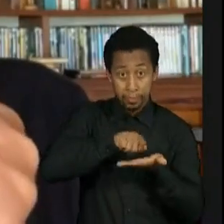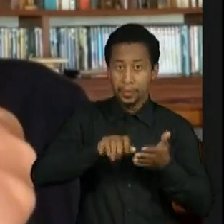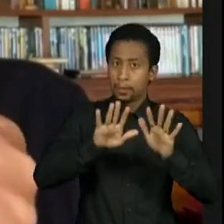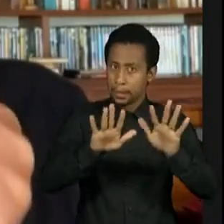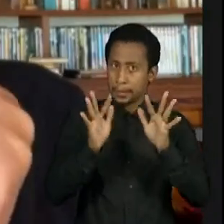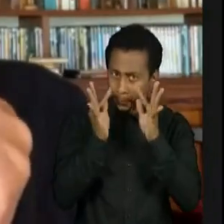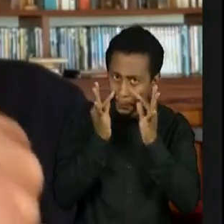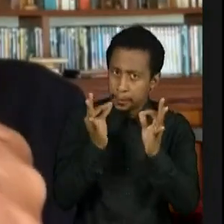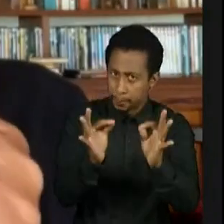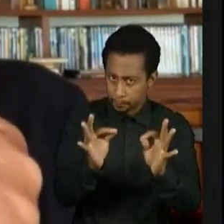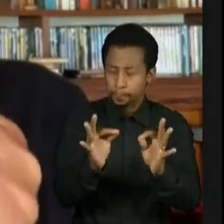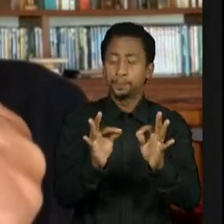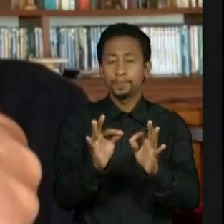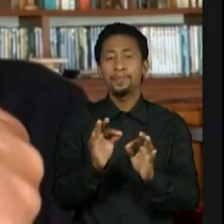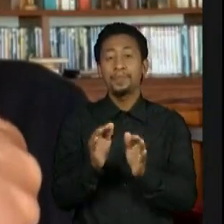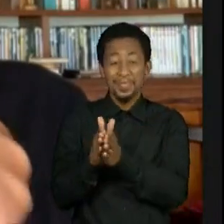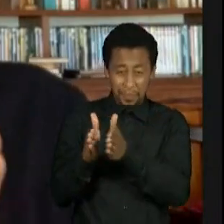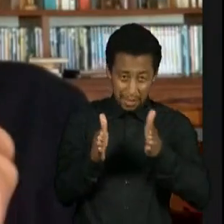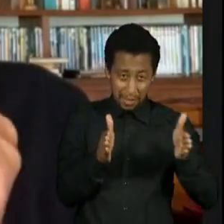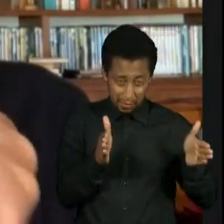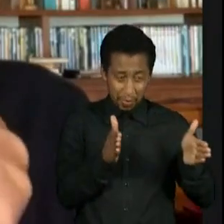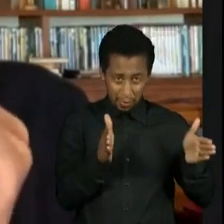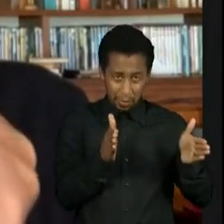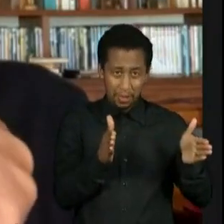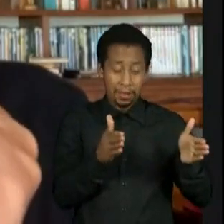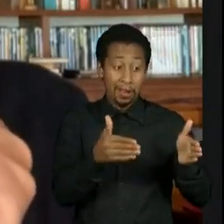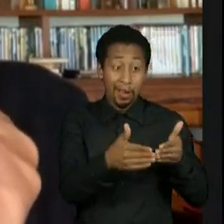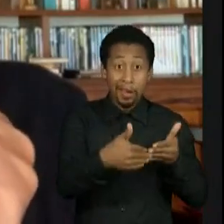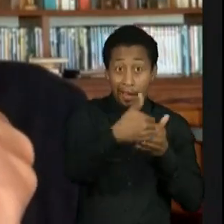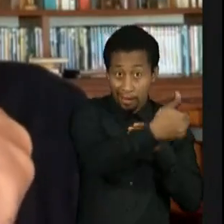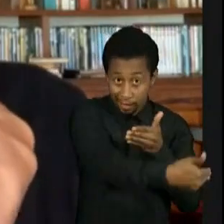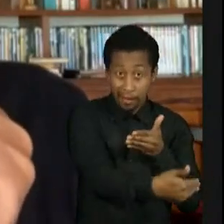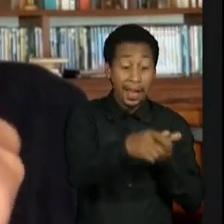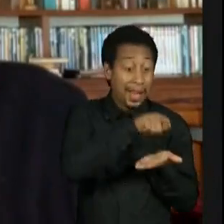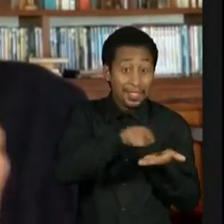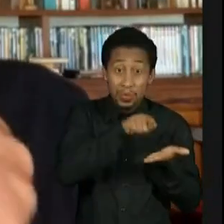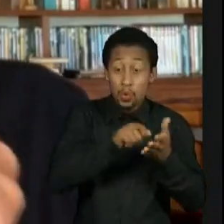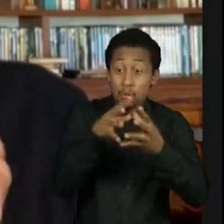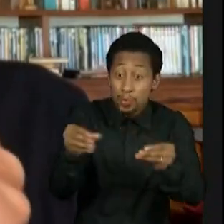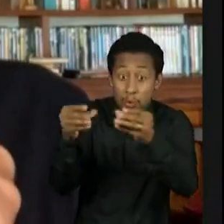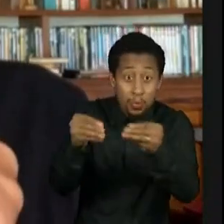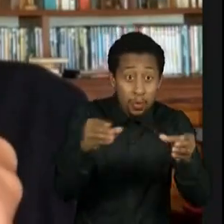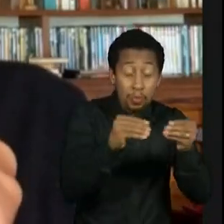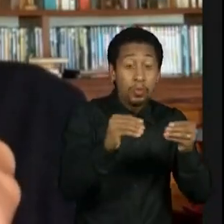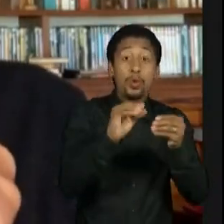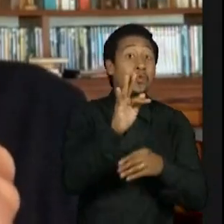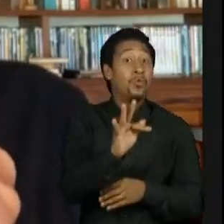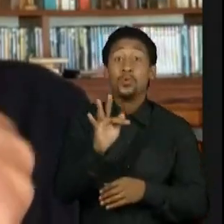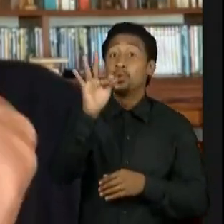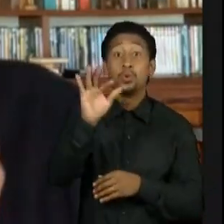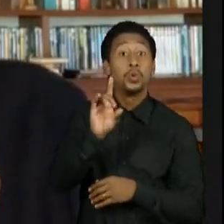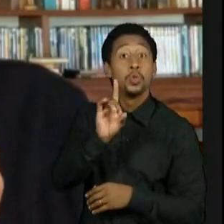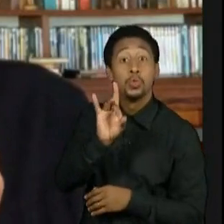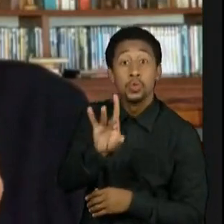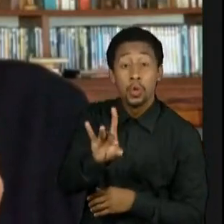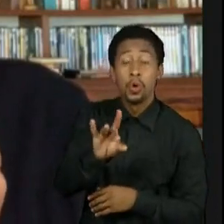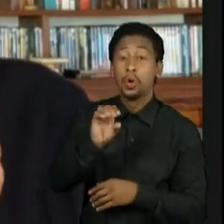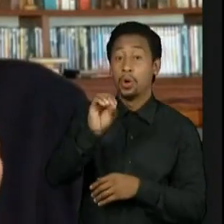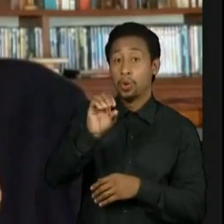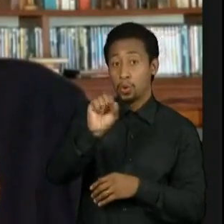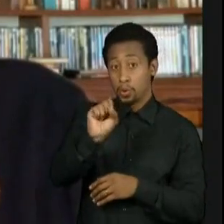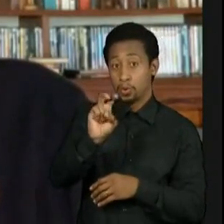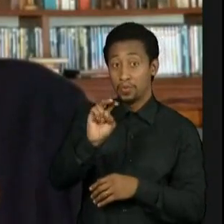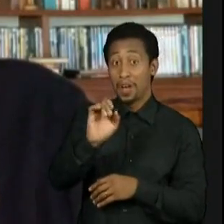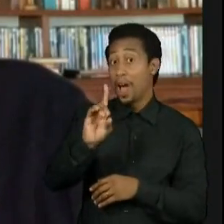se continuar do jeito que está, só vai ter Oswaldo de Andrade, não vai ter mais, daqui a 10 anos não vai ter mais Mara de Andrade. E nesse momento,